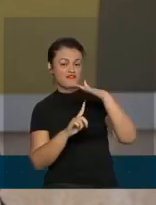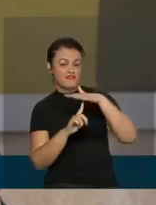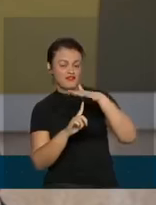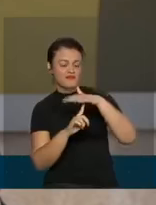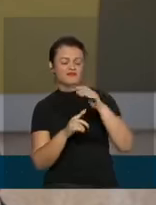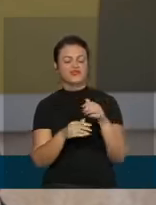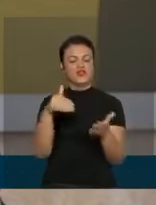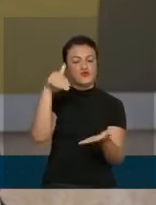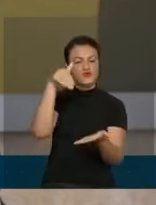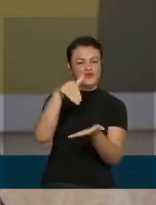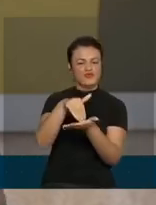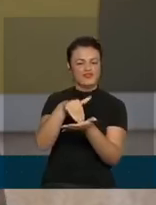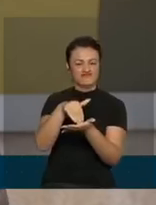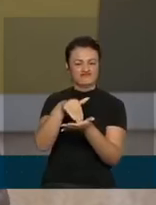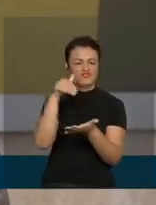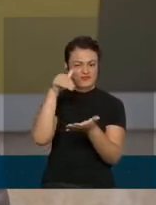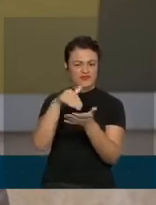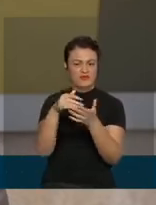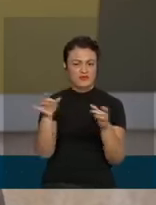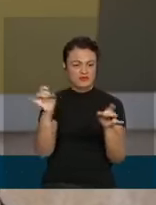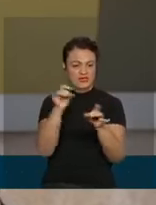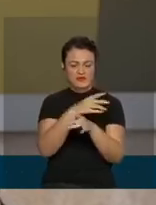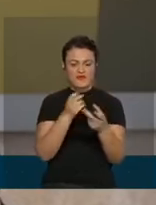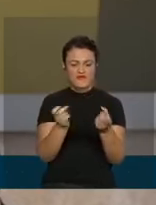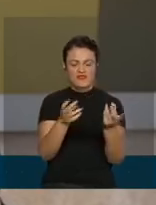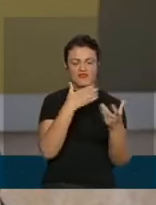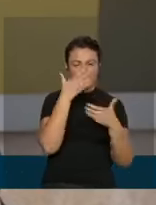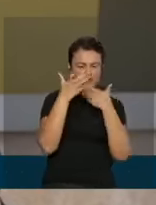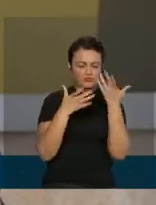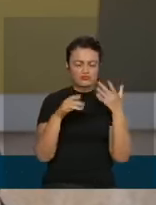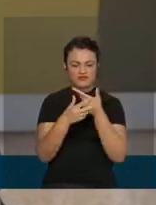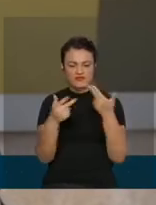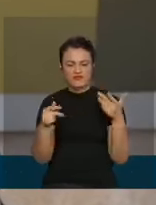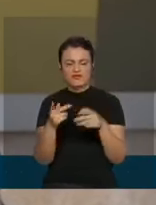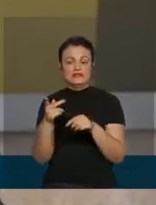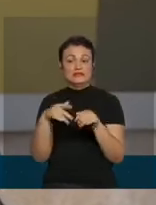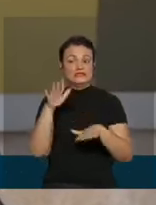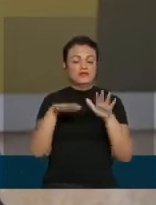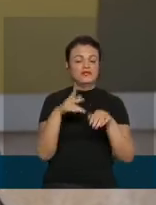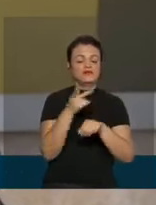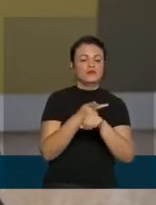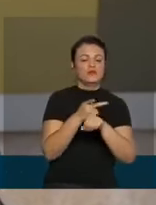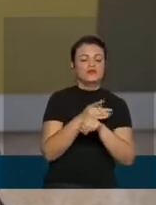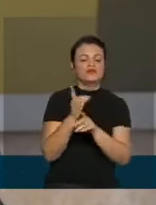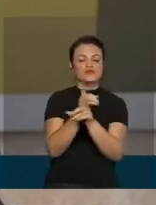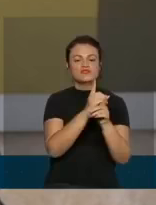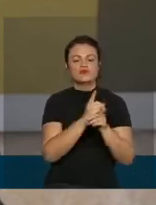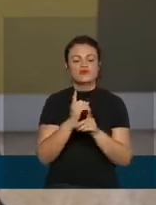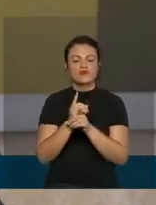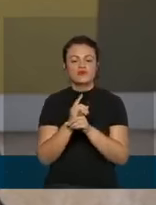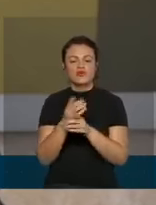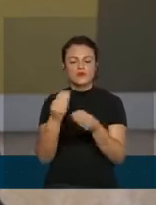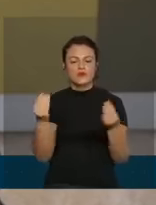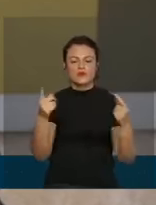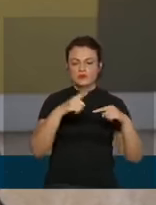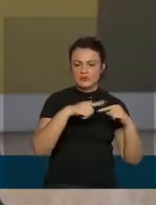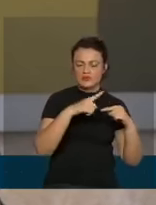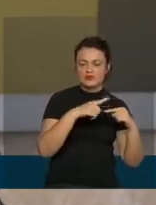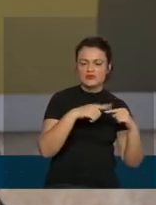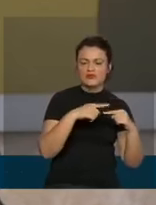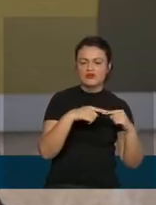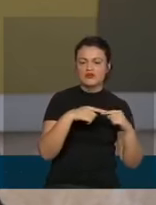feira, no SEASA, final da feira, dependendo da oferta e da procura, você vai encontrar muitos produtos